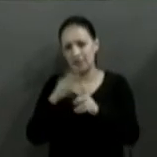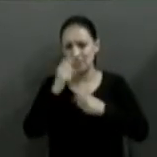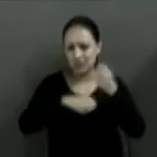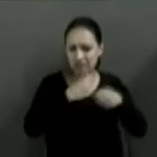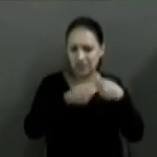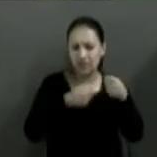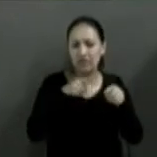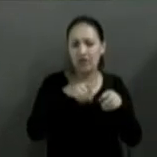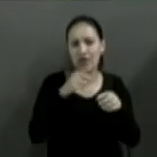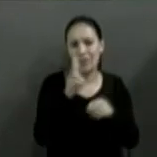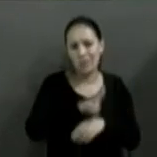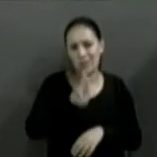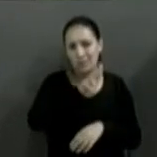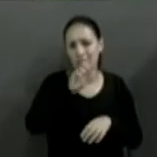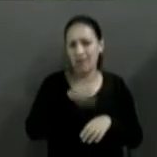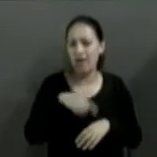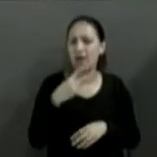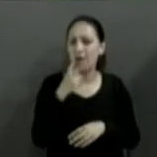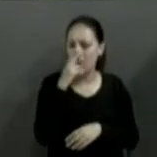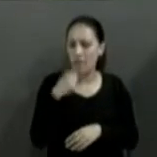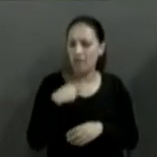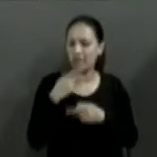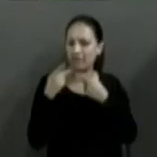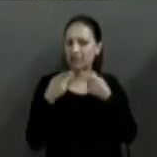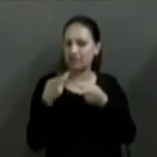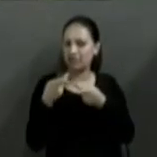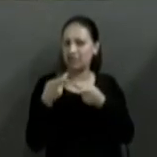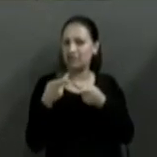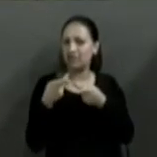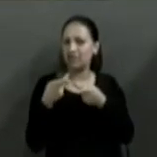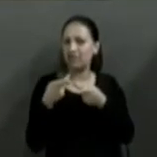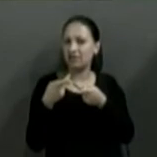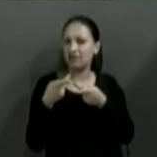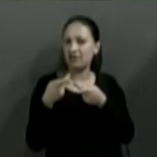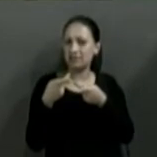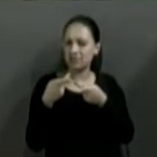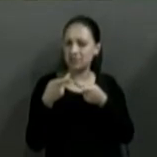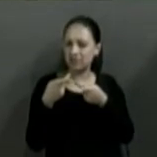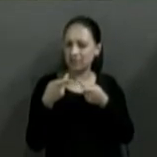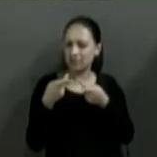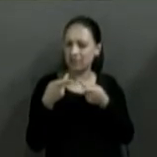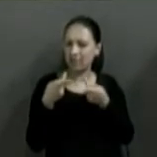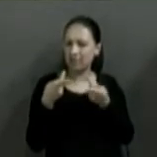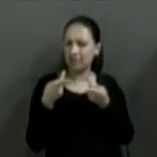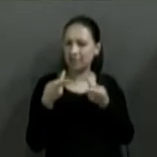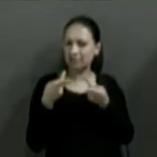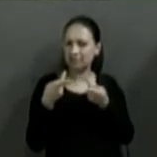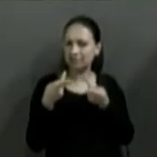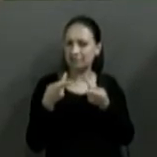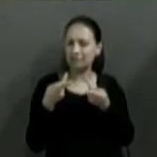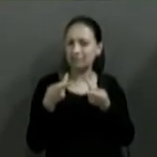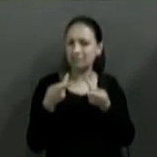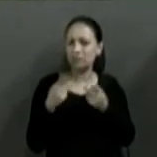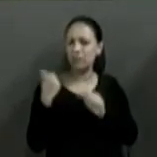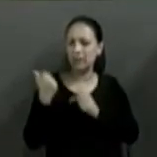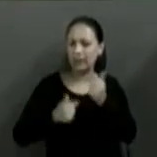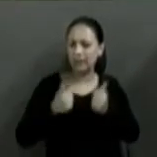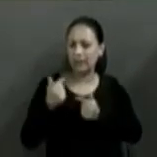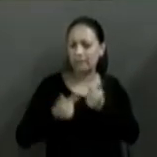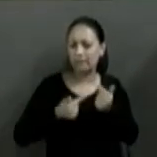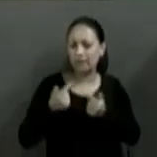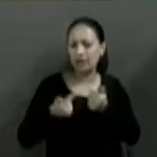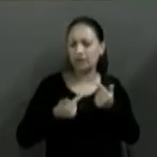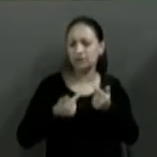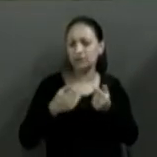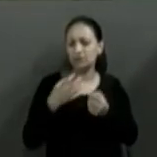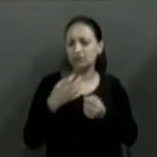Que é, como eu falei, a gente colocar esse trabalho de